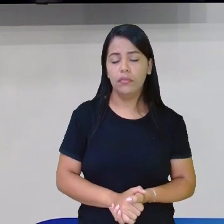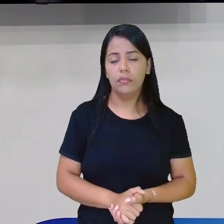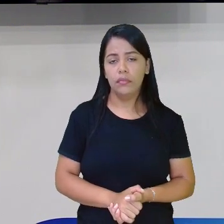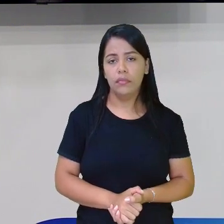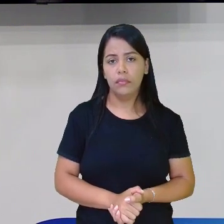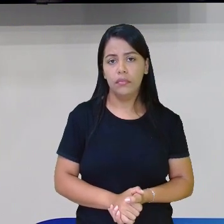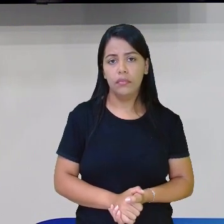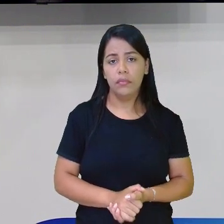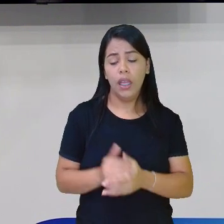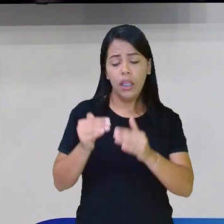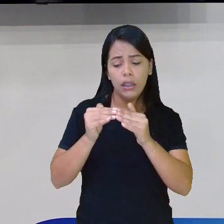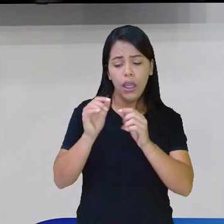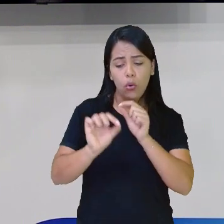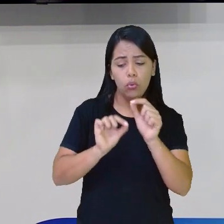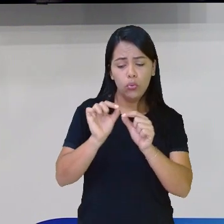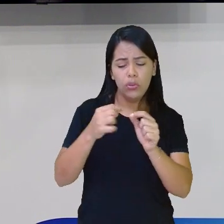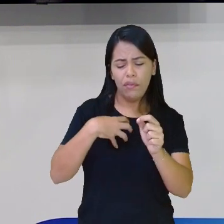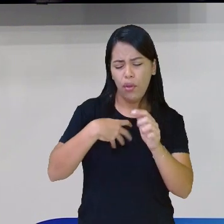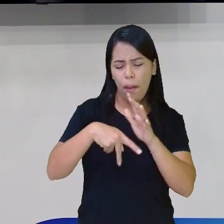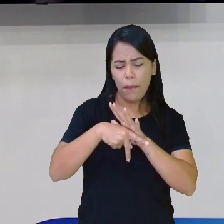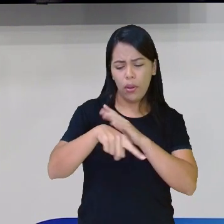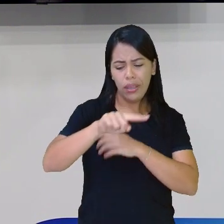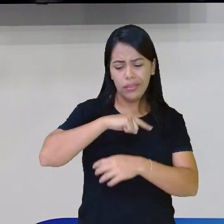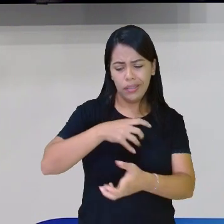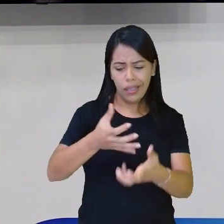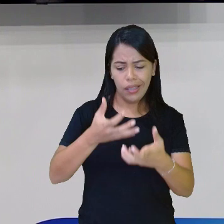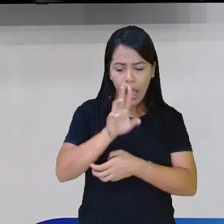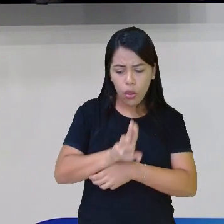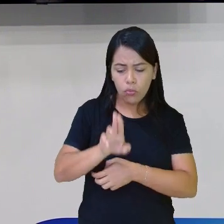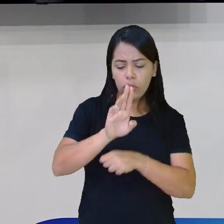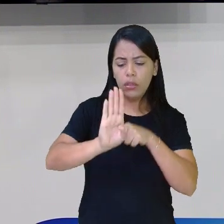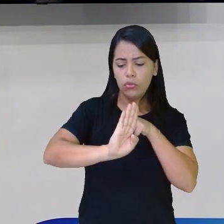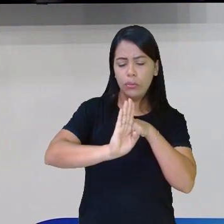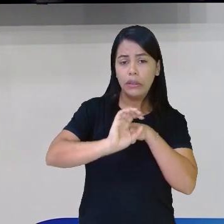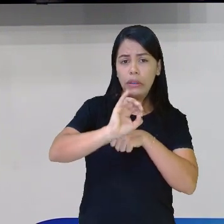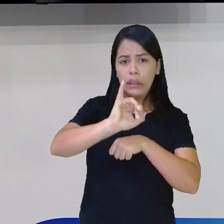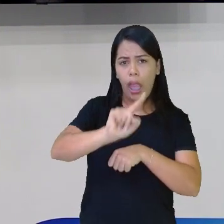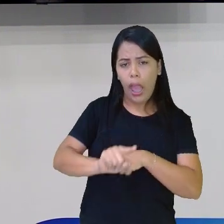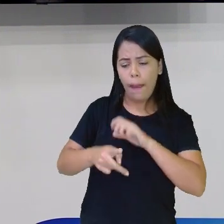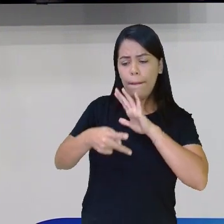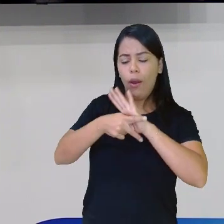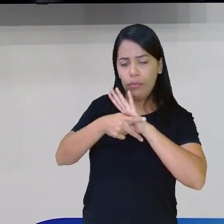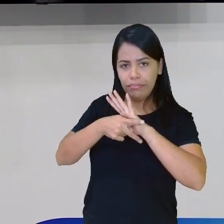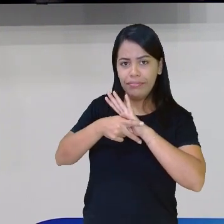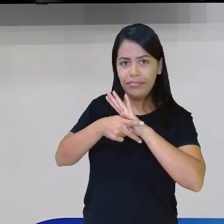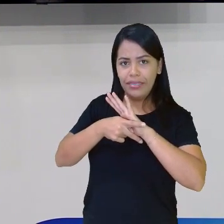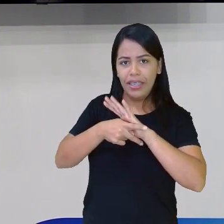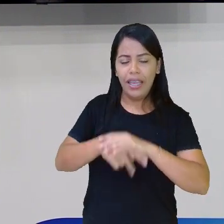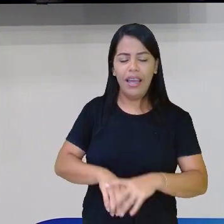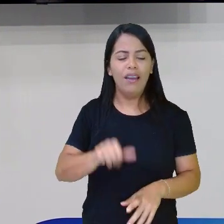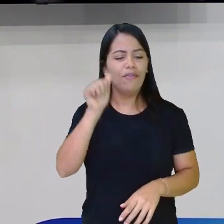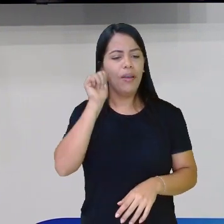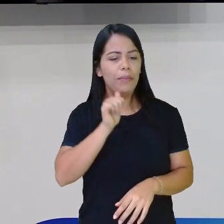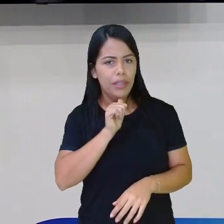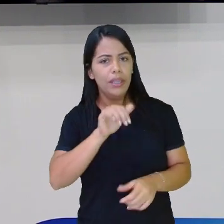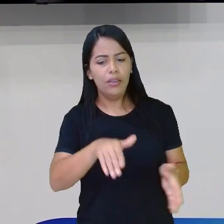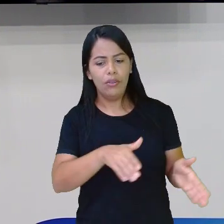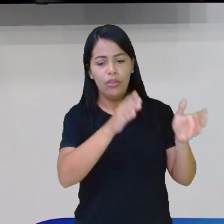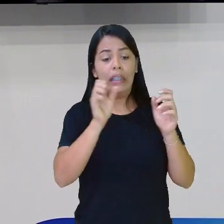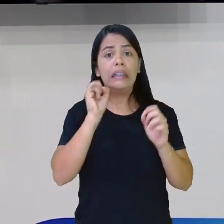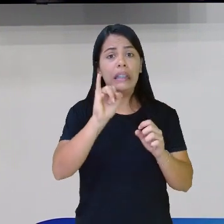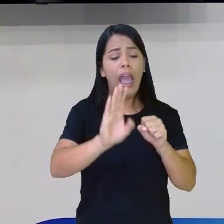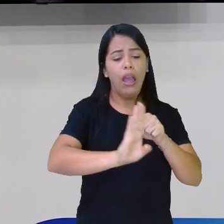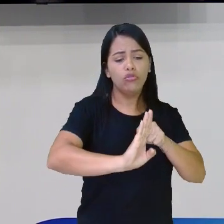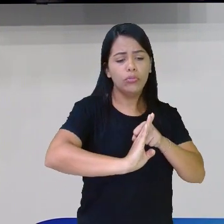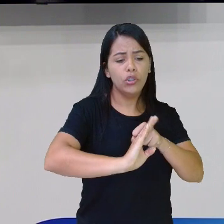de acordo com a forma do substantivo, se ele for feminino, o adjetivo também será